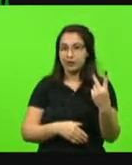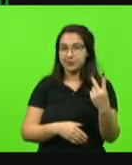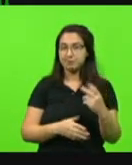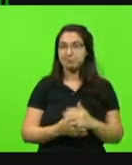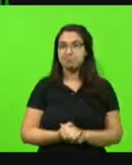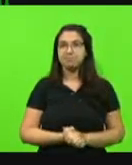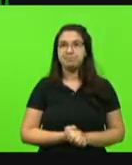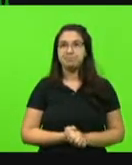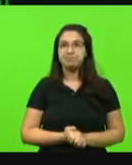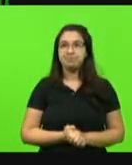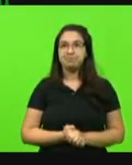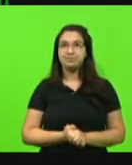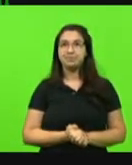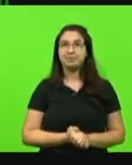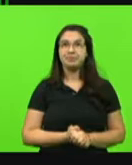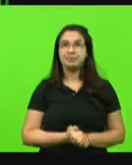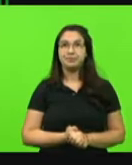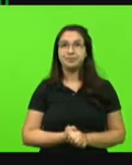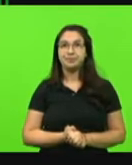271, eu peço voto 2.